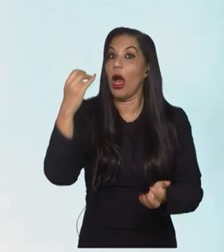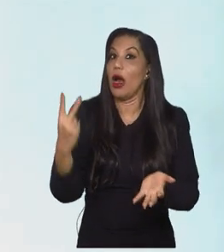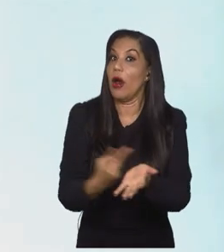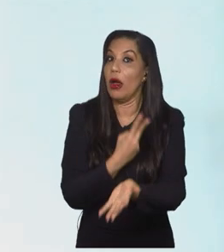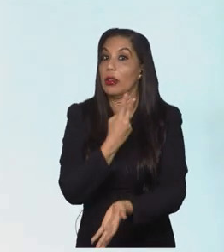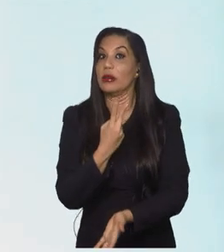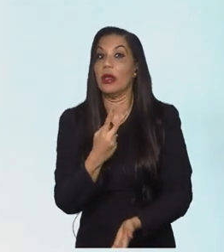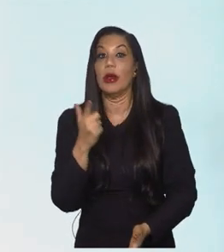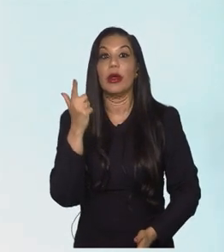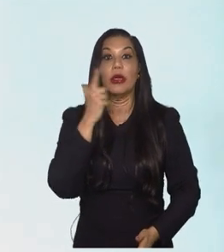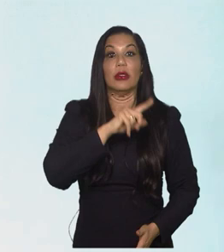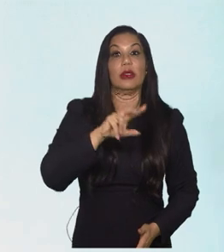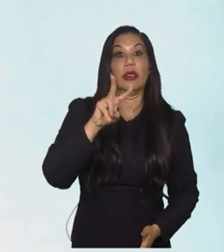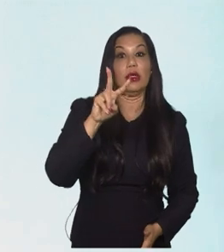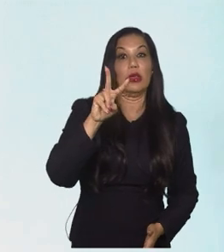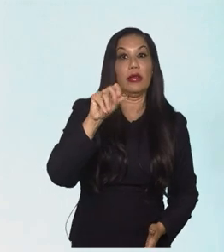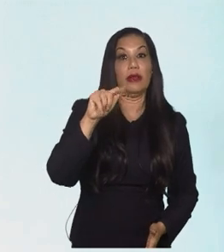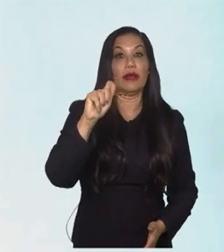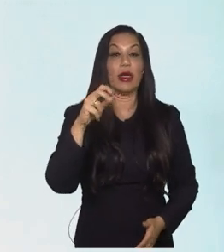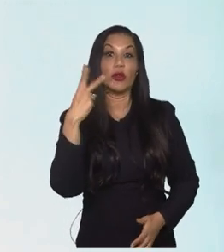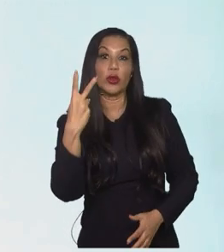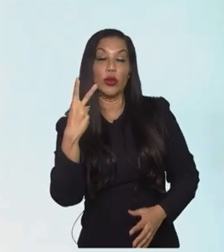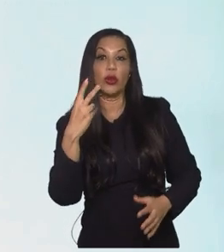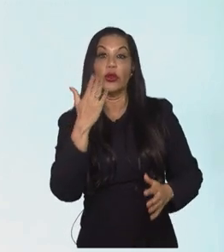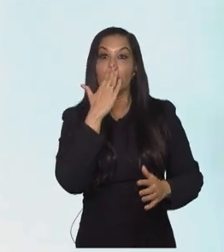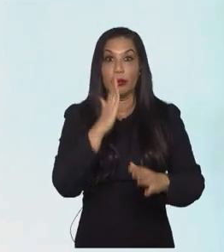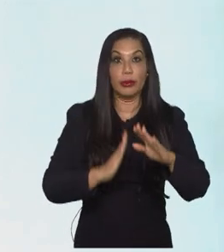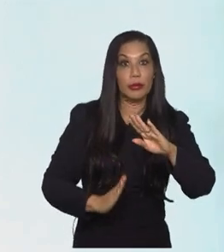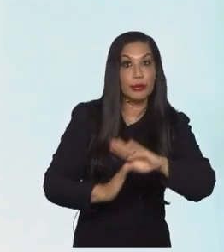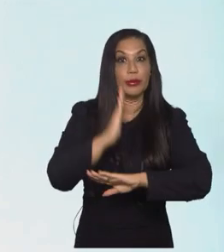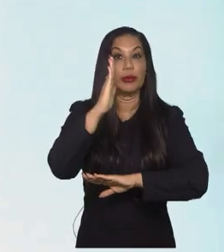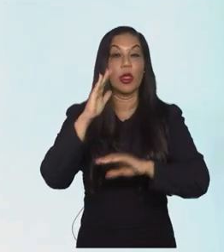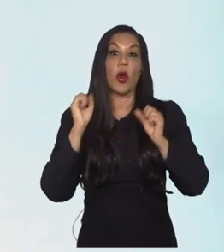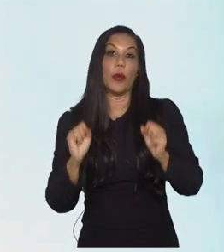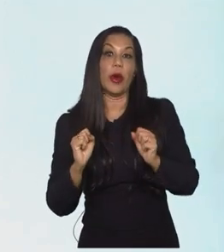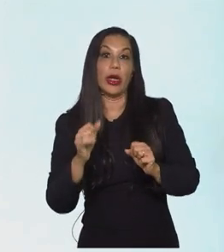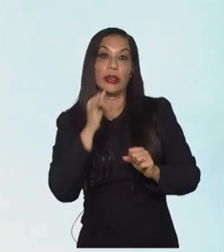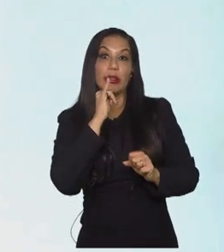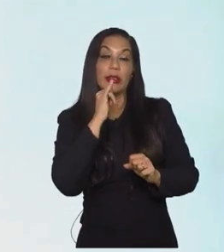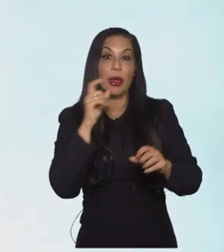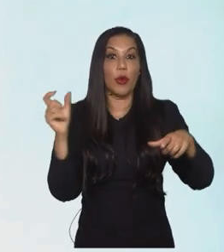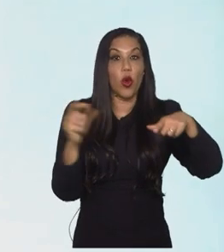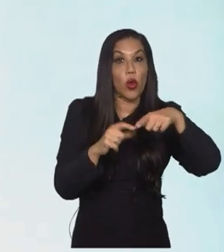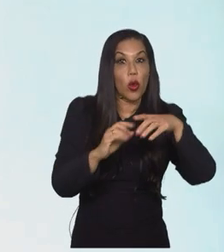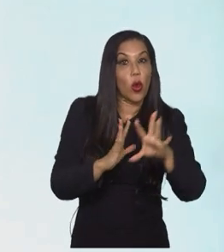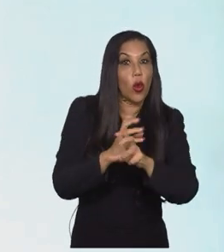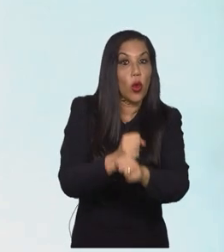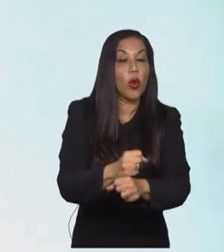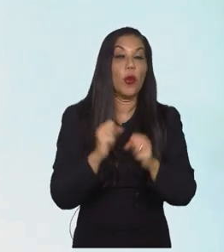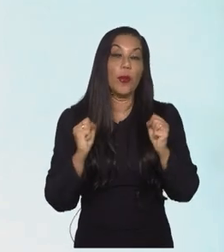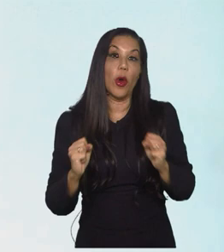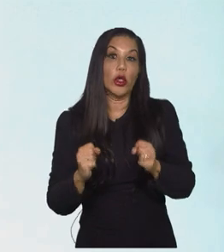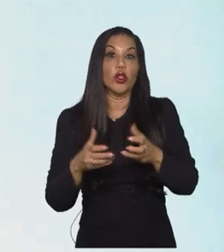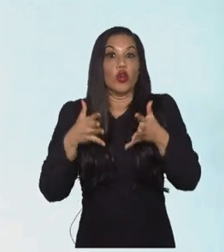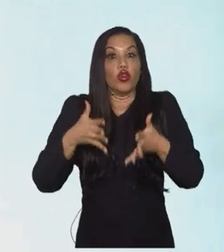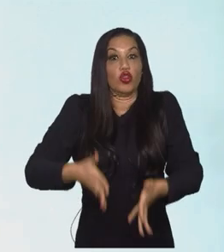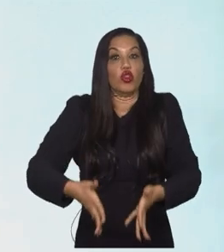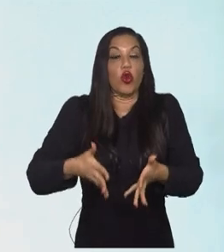vaga, né? As duas equipes que vão passar de fase, porque pode definir, por questão de saldo de gols, pode ser um jogo que